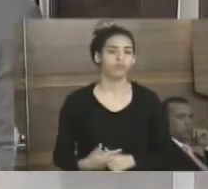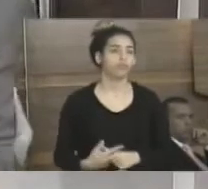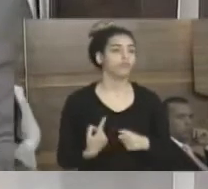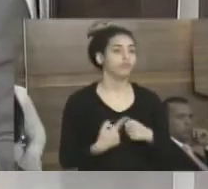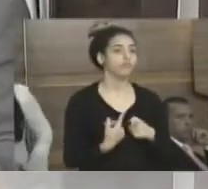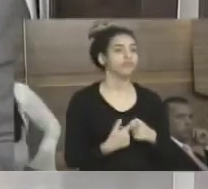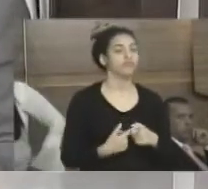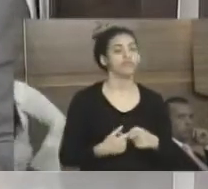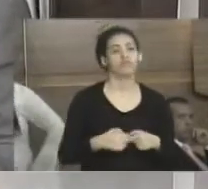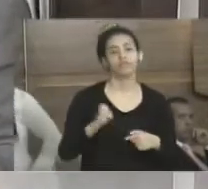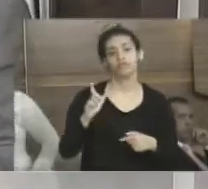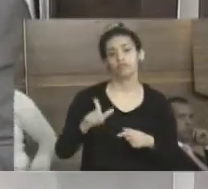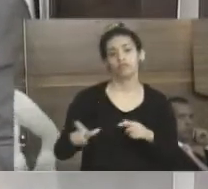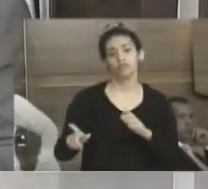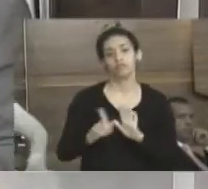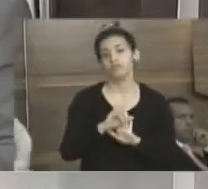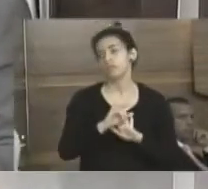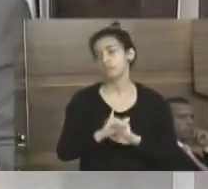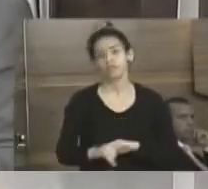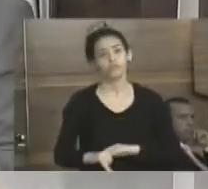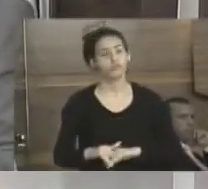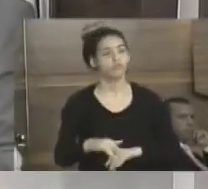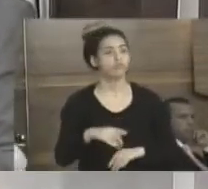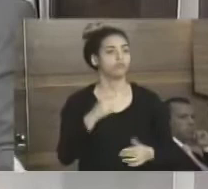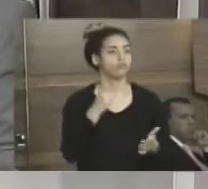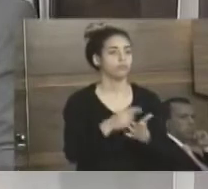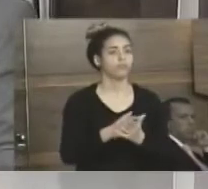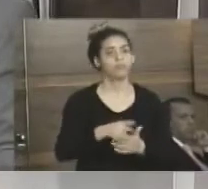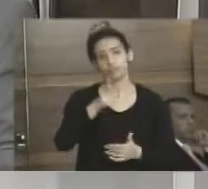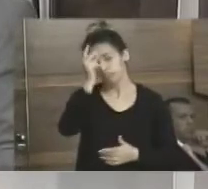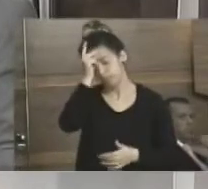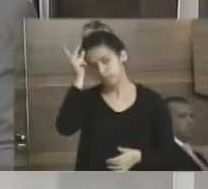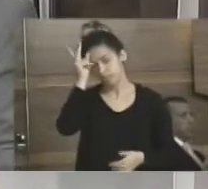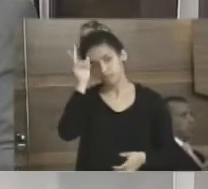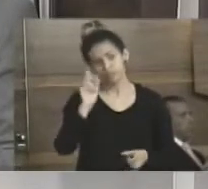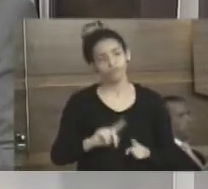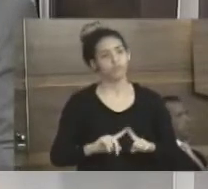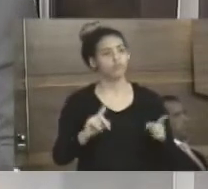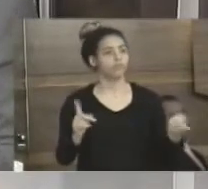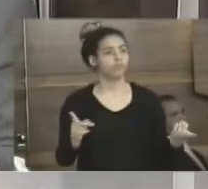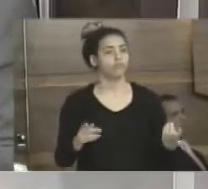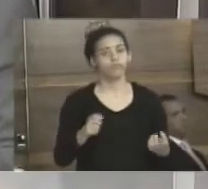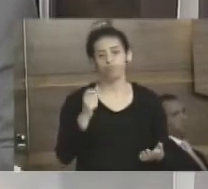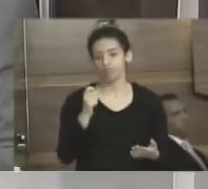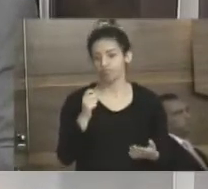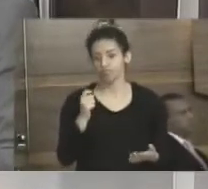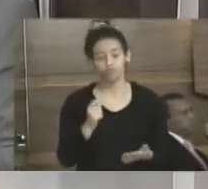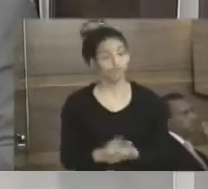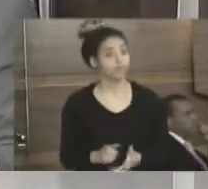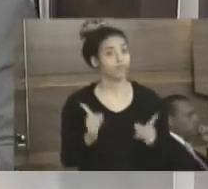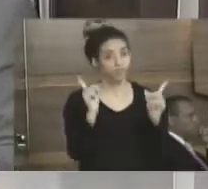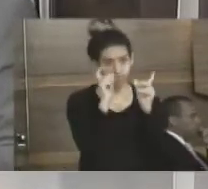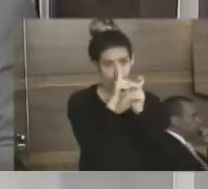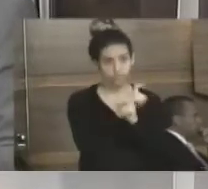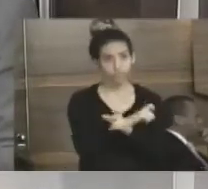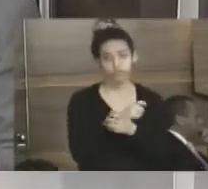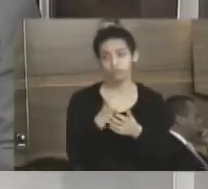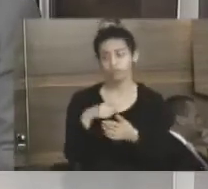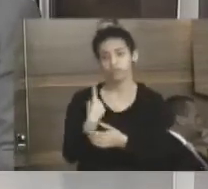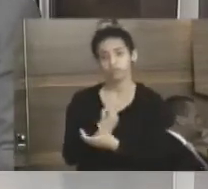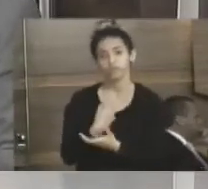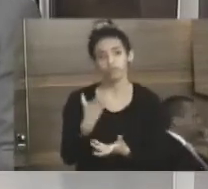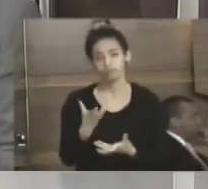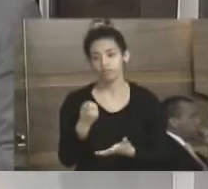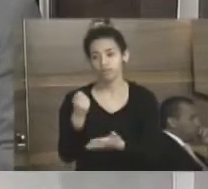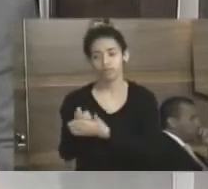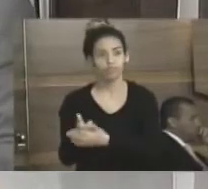porque é uma burocratização tão grande para você pagar para a Prefeitura, tão grande para pagar, gente. A gente